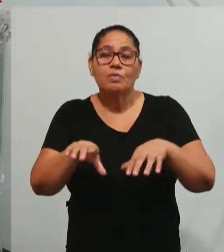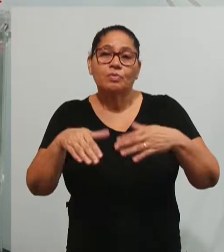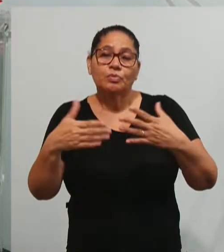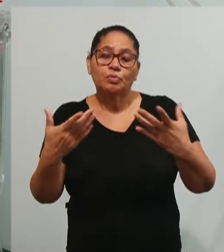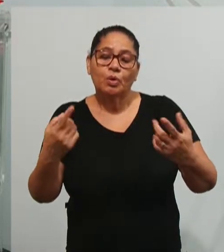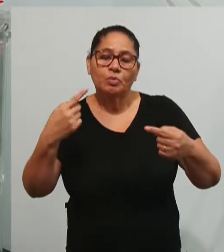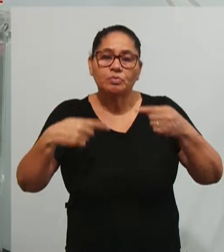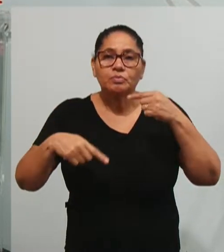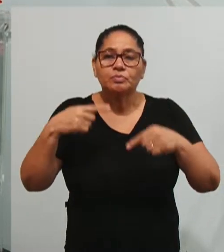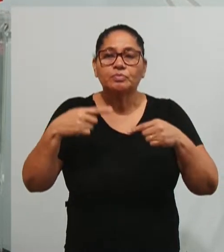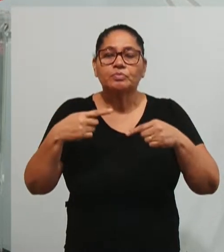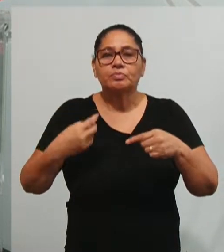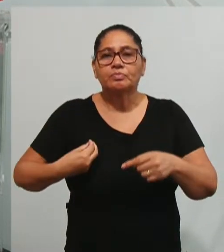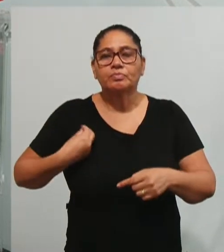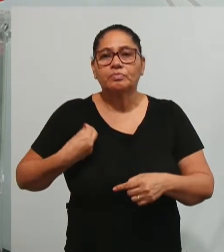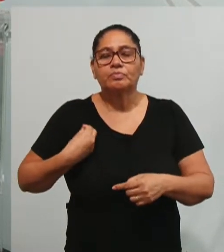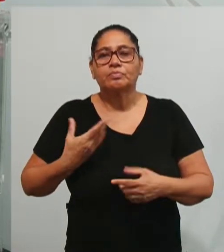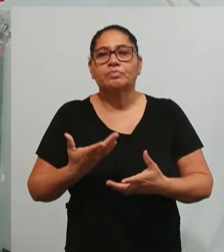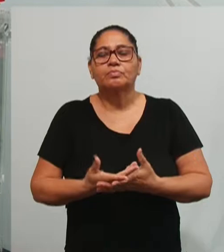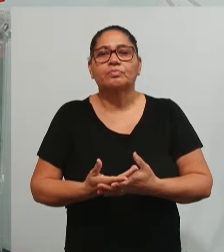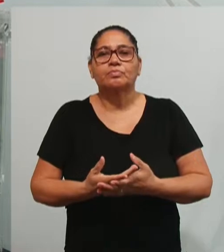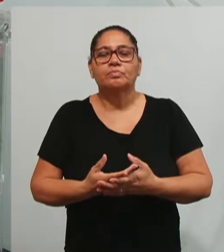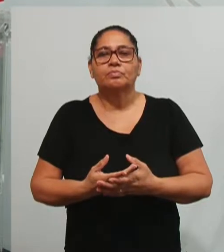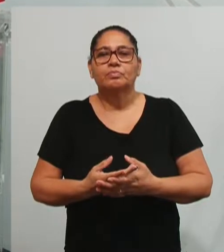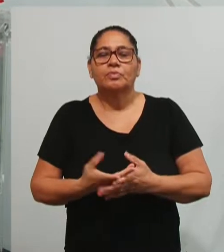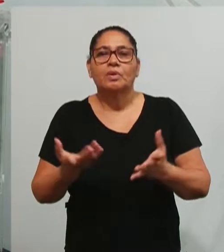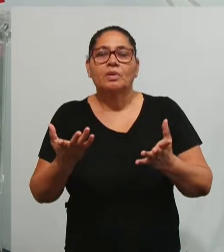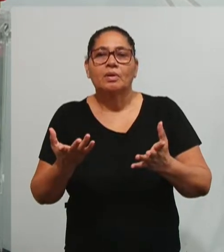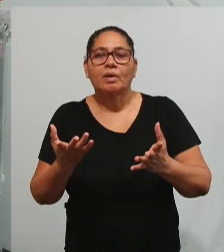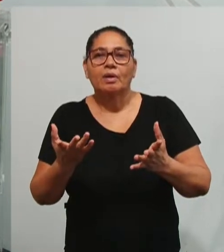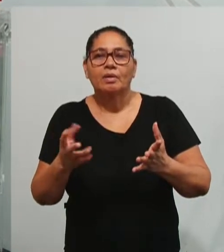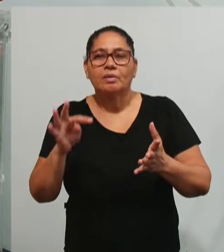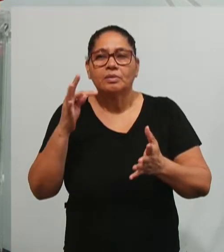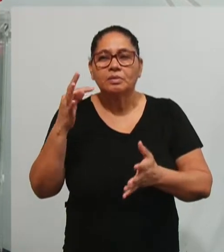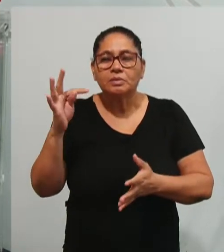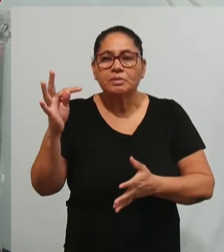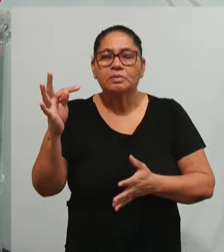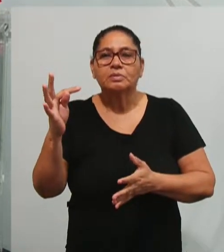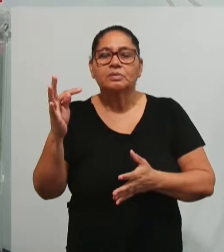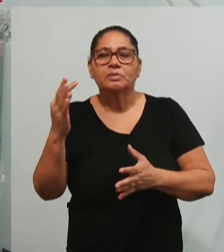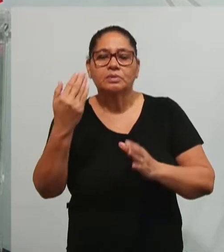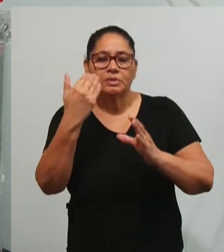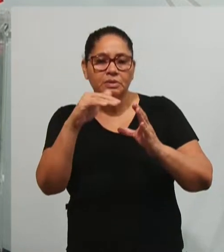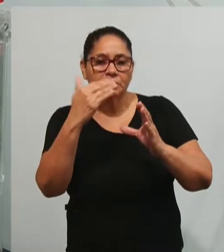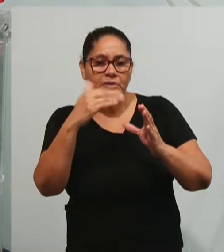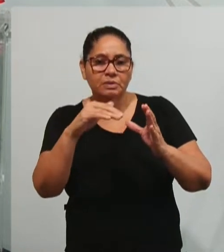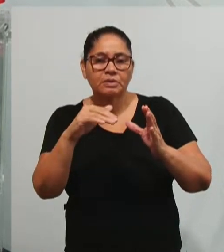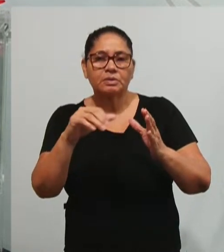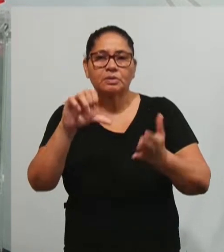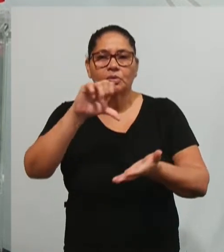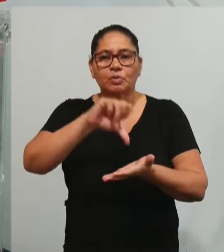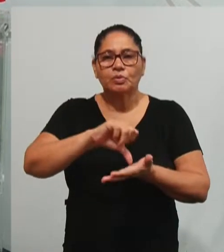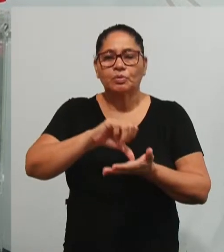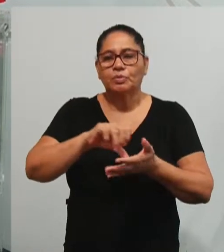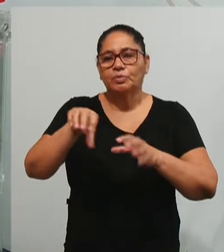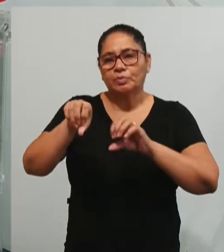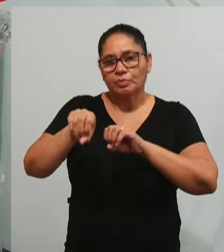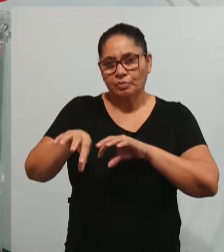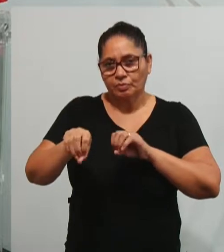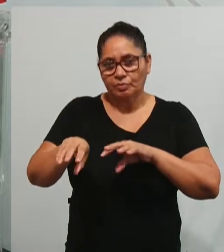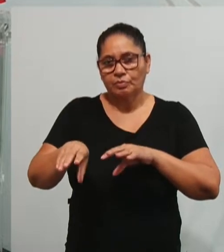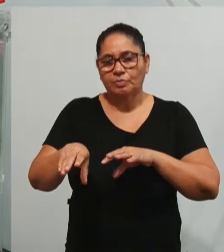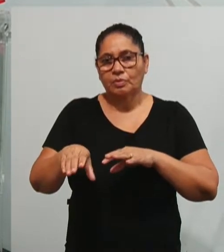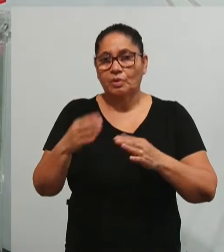crítica que existe sobre esse assumir dessa teoria e inserir no campo da educação. Hoje,